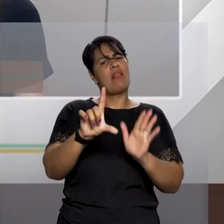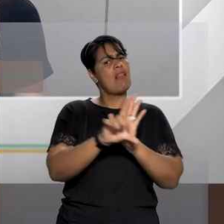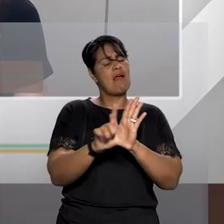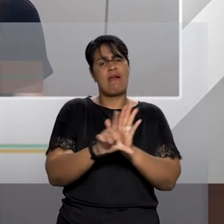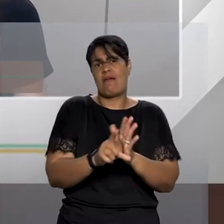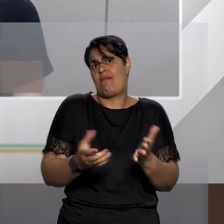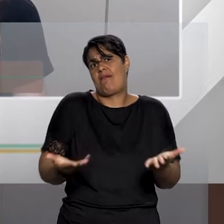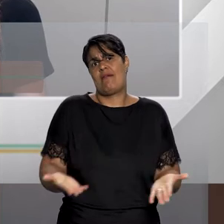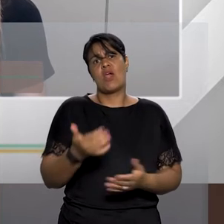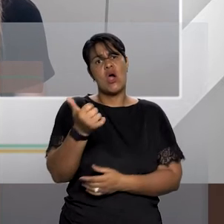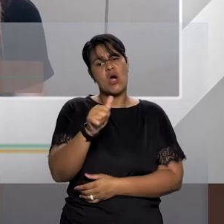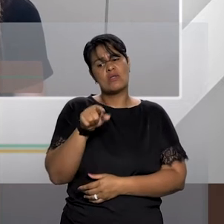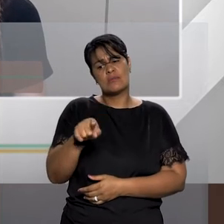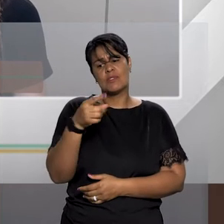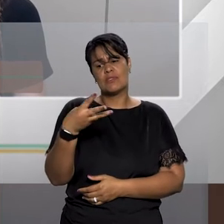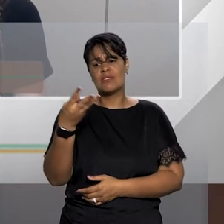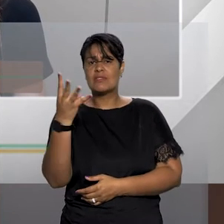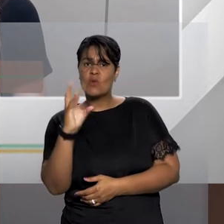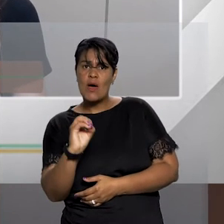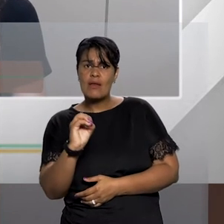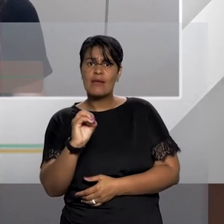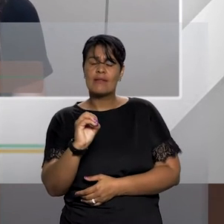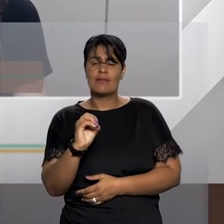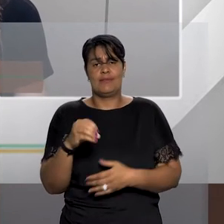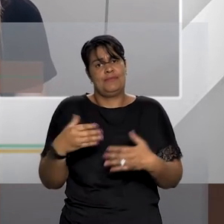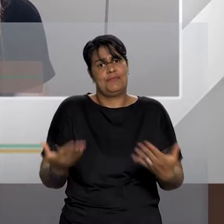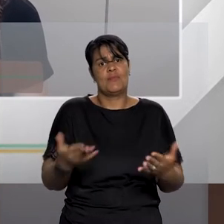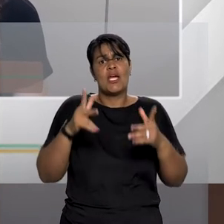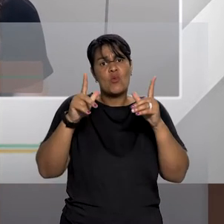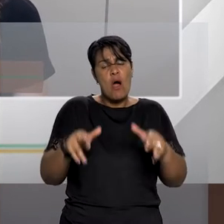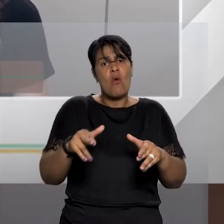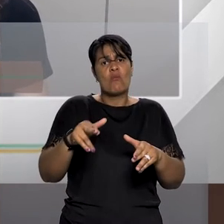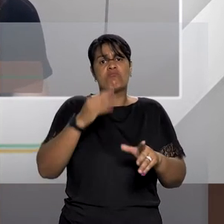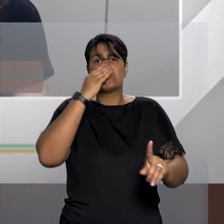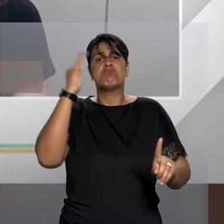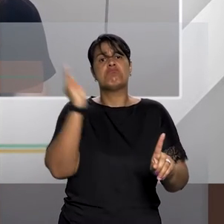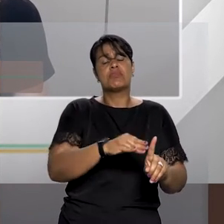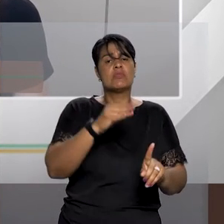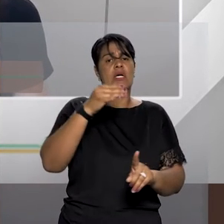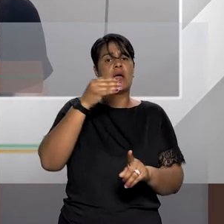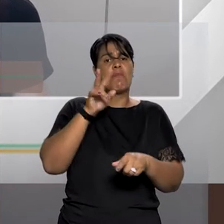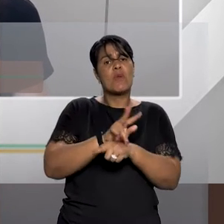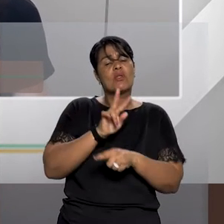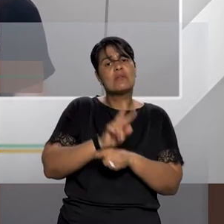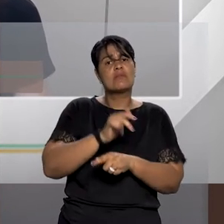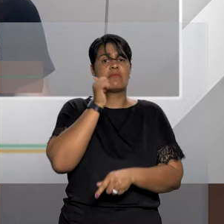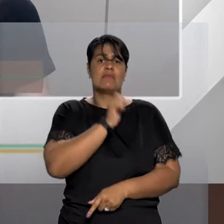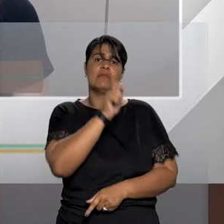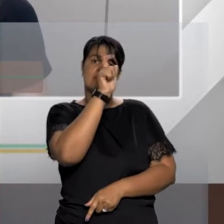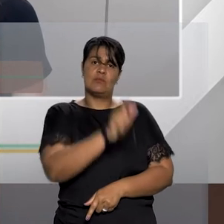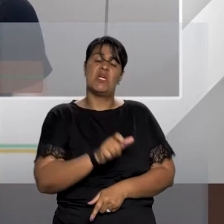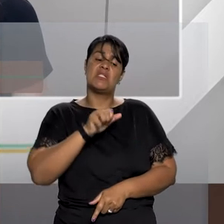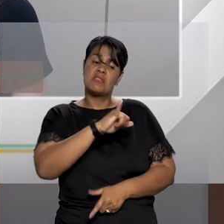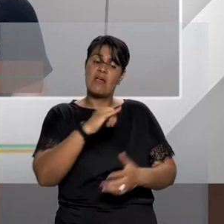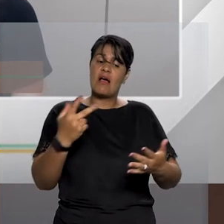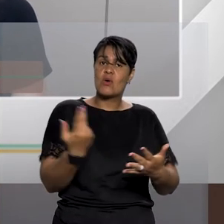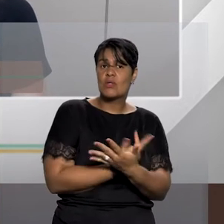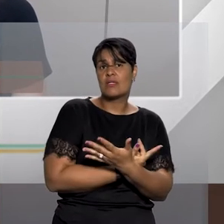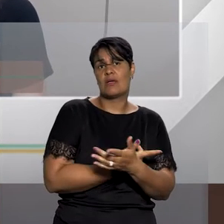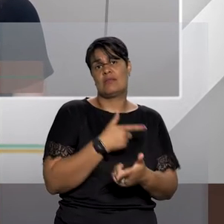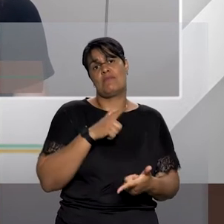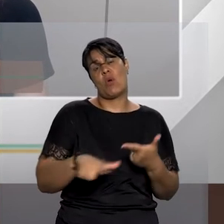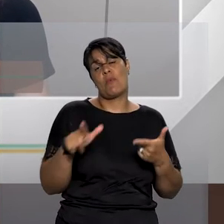11.340 que é a proteção da mulher nessas situações, nesses condicionamentos de apropriação desse